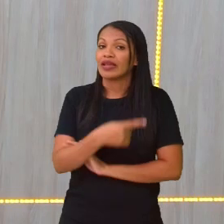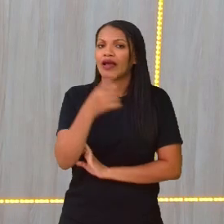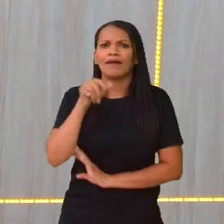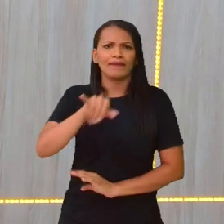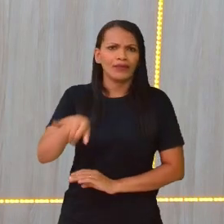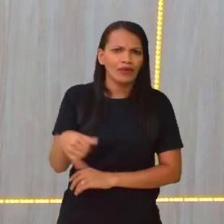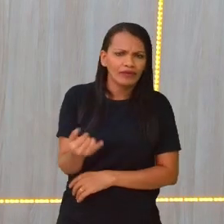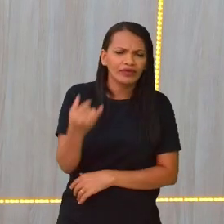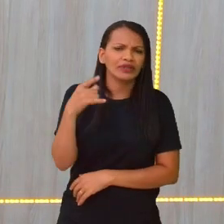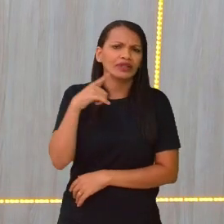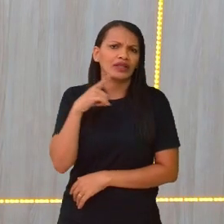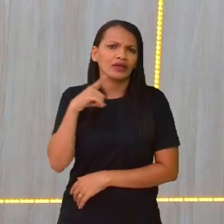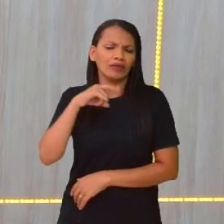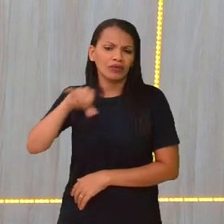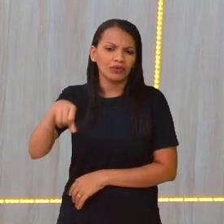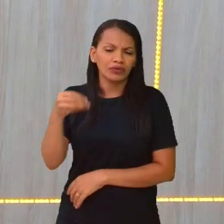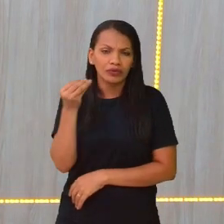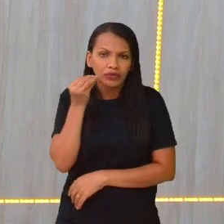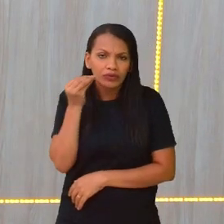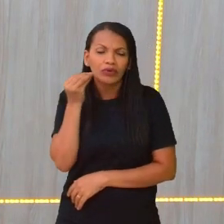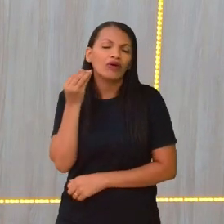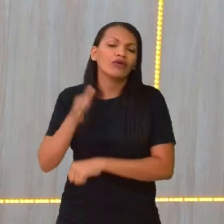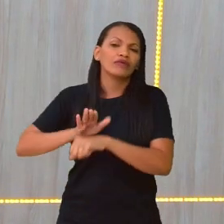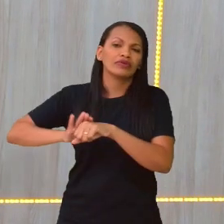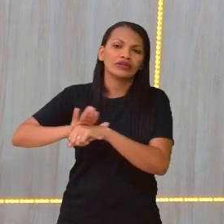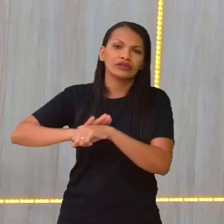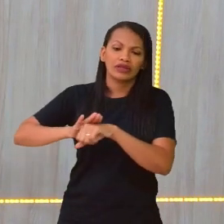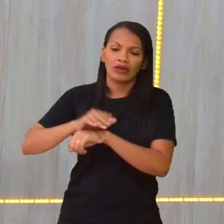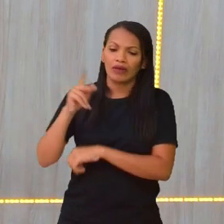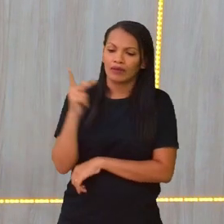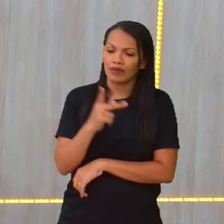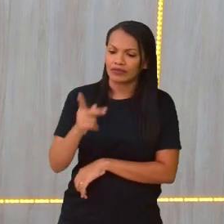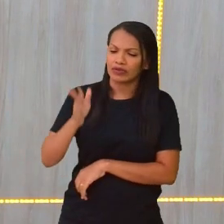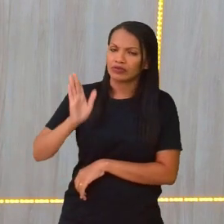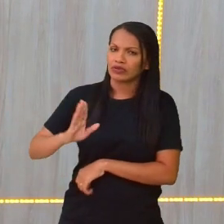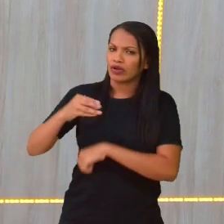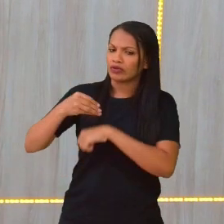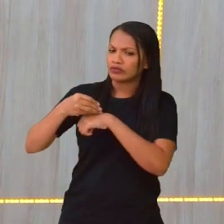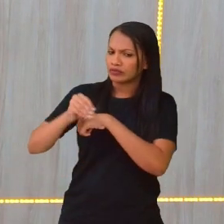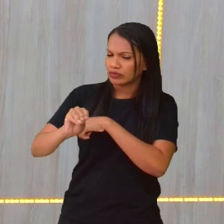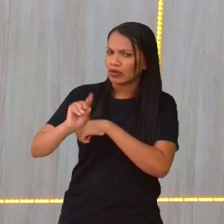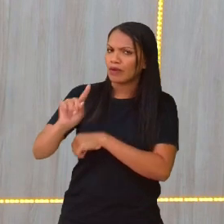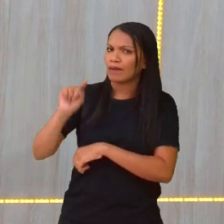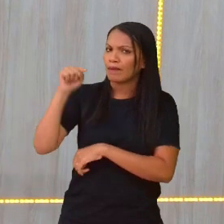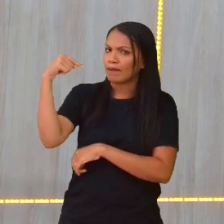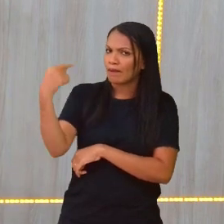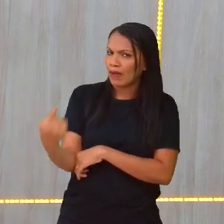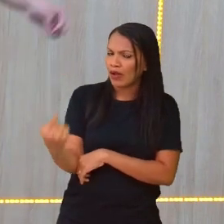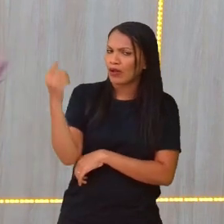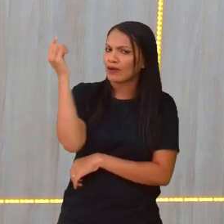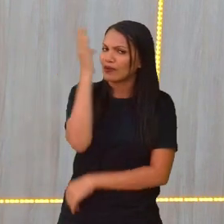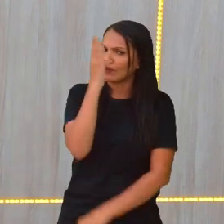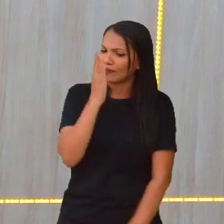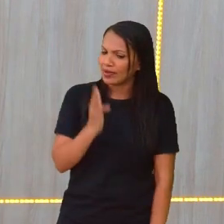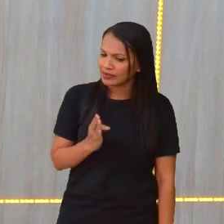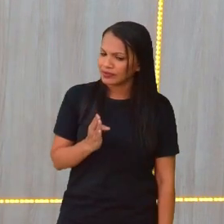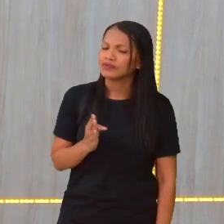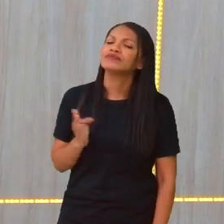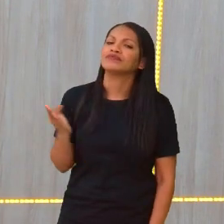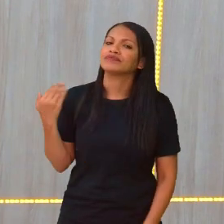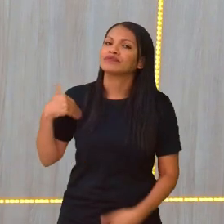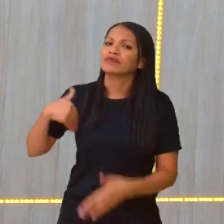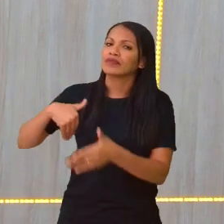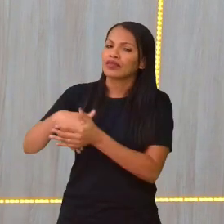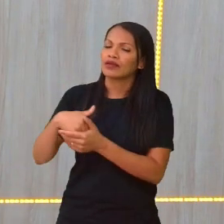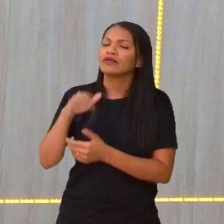Aproveita que você tem a oportunidade de conversar com a professora Adriana. Já deixa aí o seu palpite no chat para o próximo jogo do Brasil, né, professora Adriana? Sim,